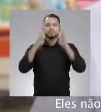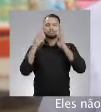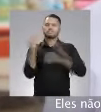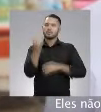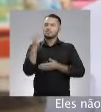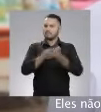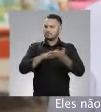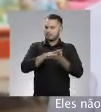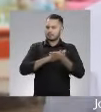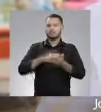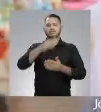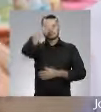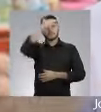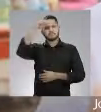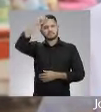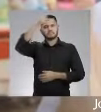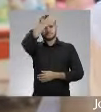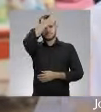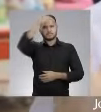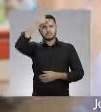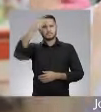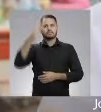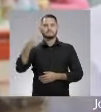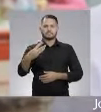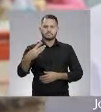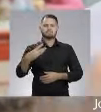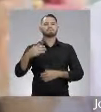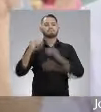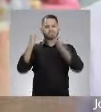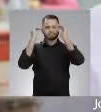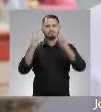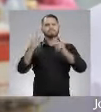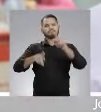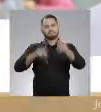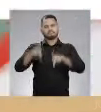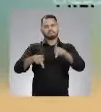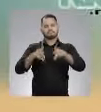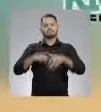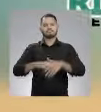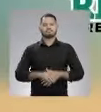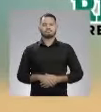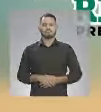não se importam com você. José Ricardo, Prefeito 13, Compromisso com o Povo.